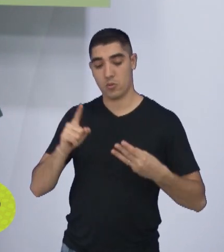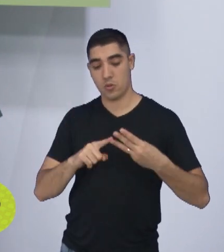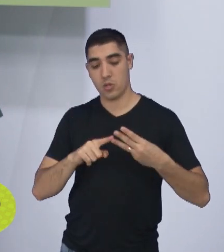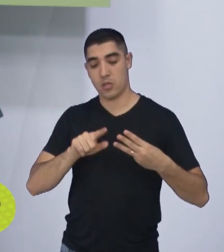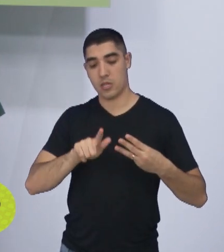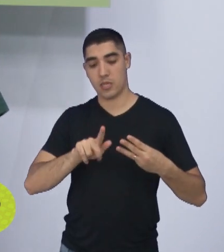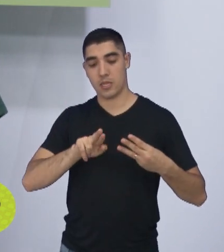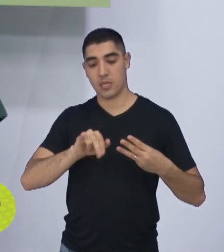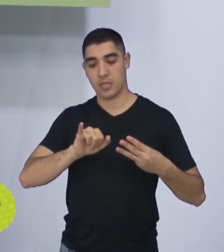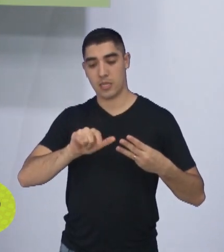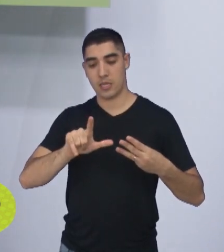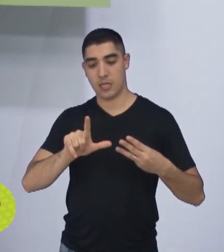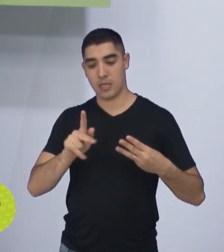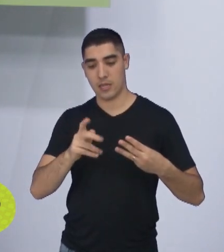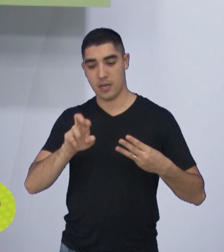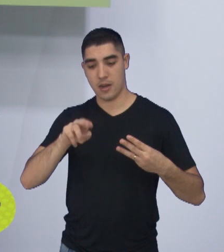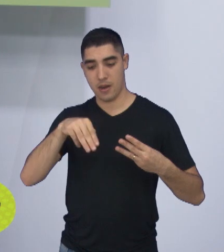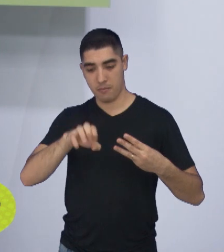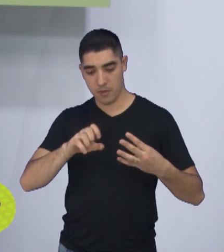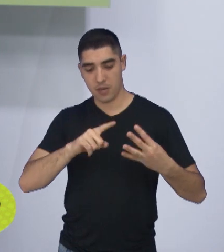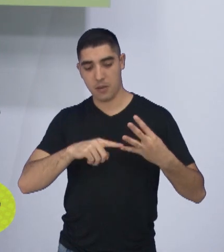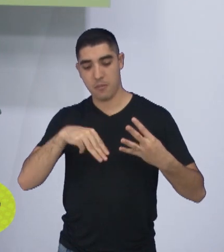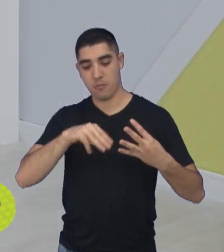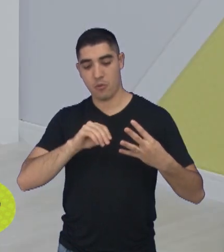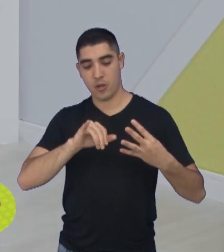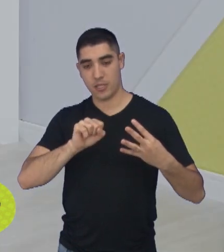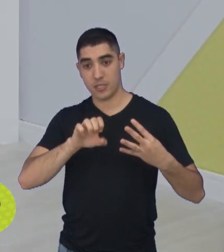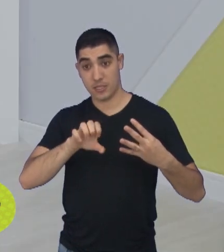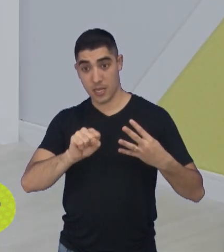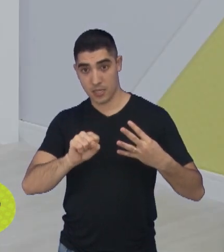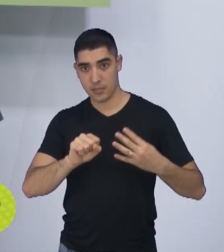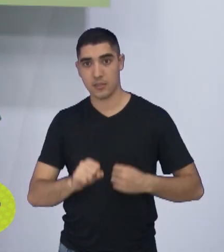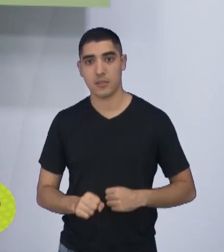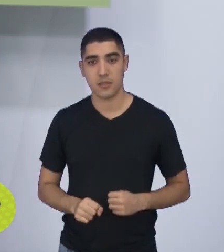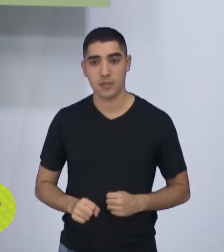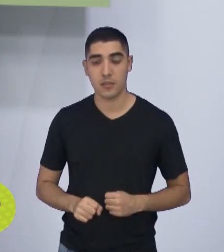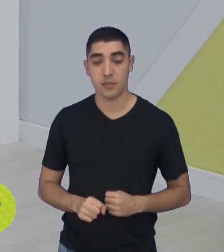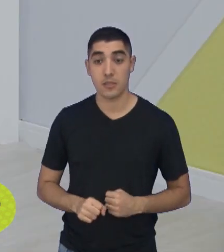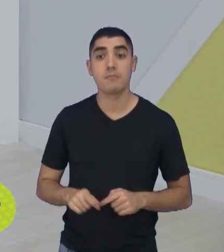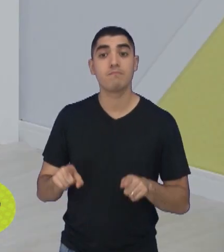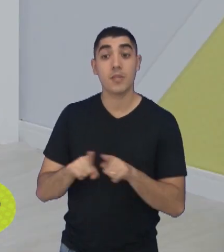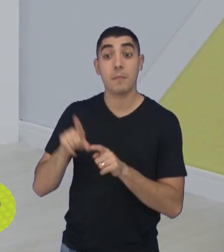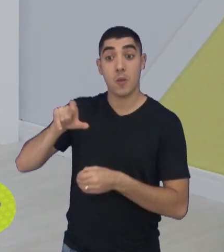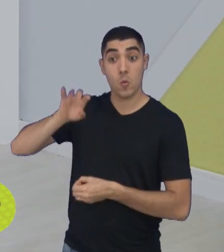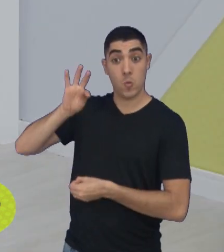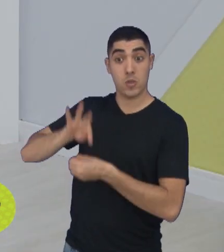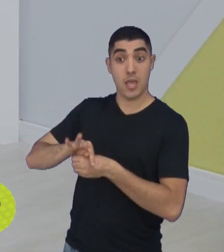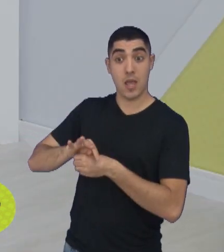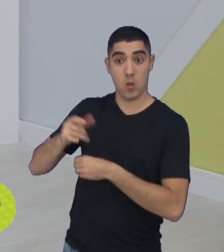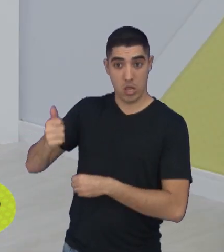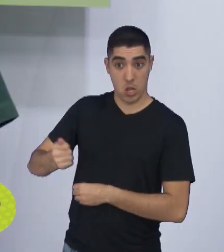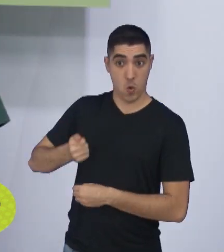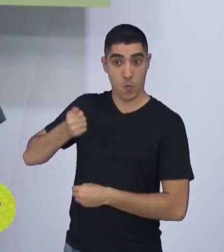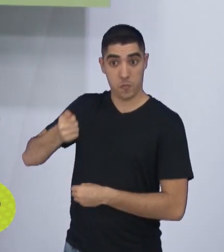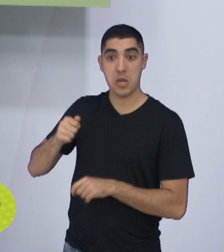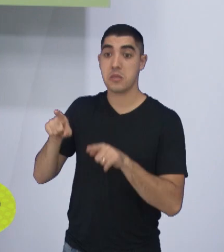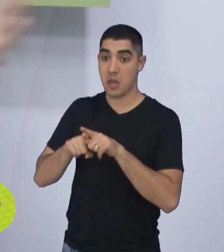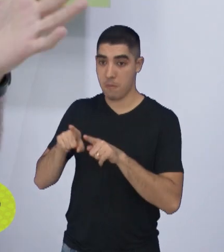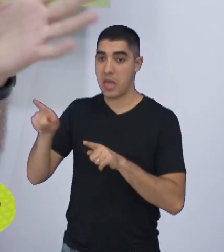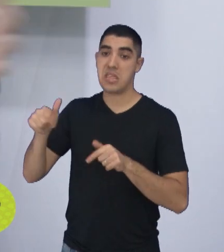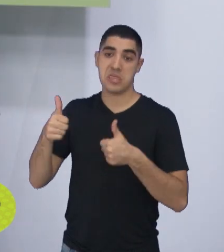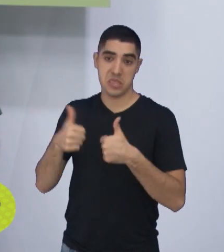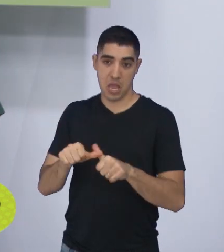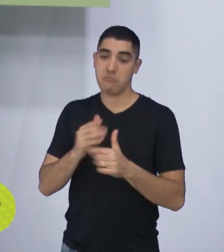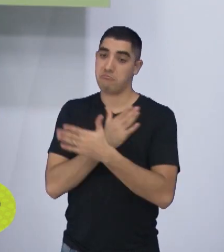Moisés Erget, que subiram na Série A2. Ferroviária também, o técnico da Ferroviária também está no mercado. Então, e aí,